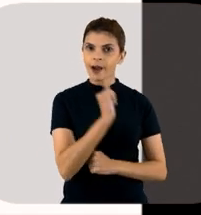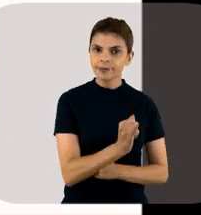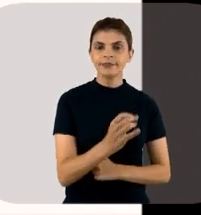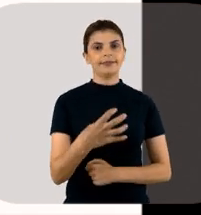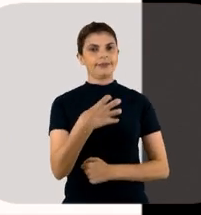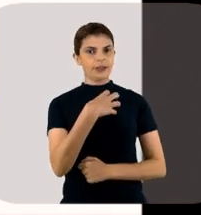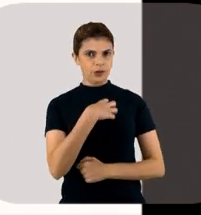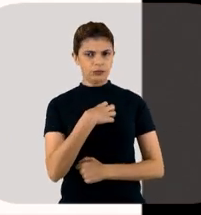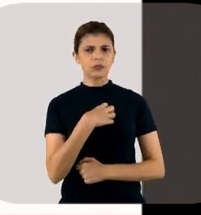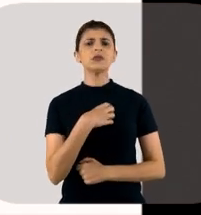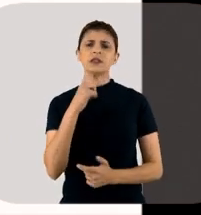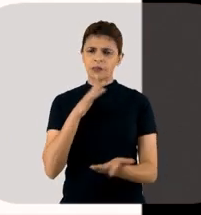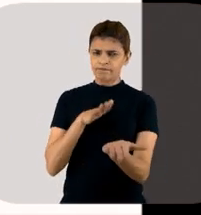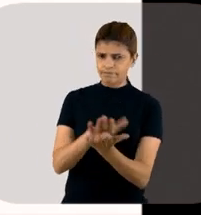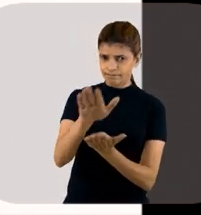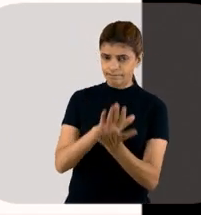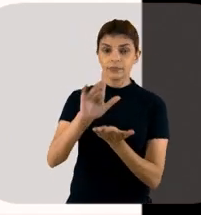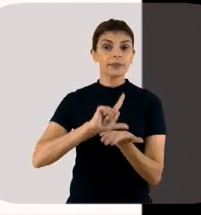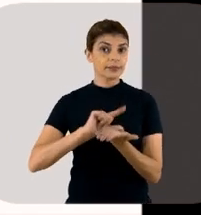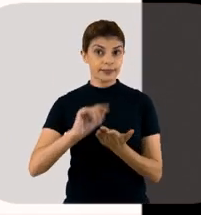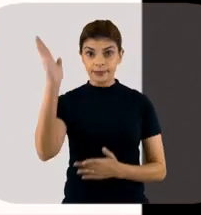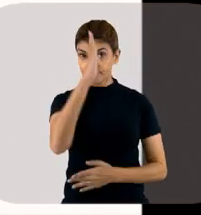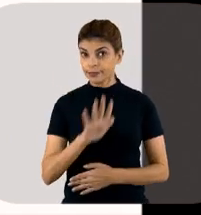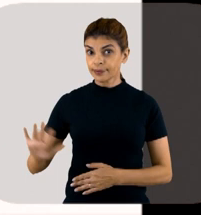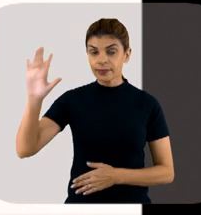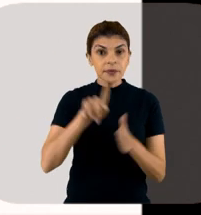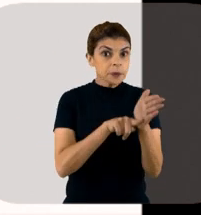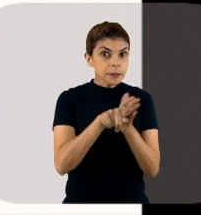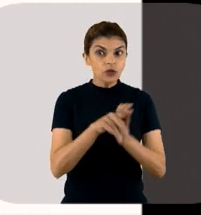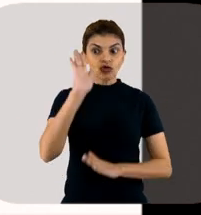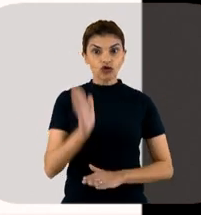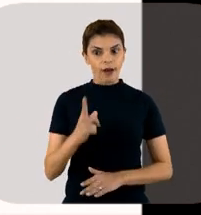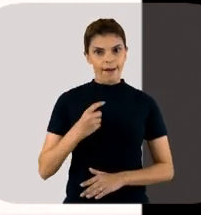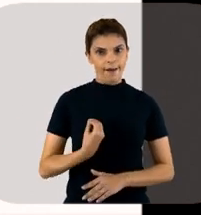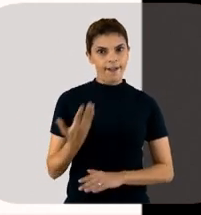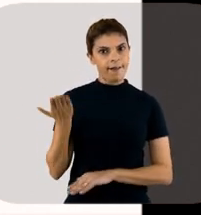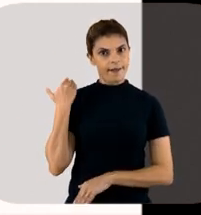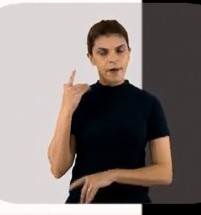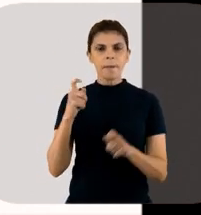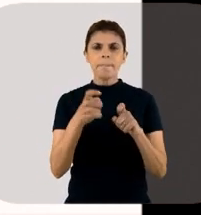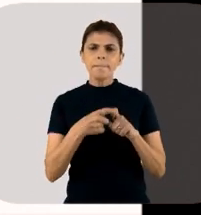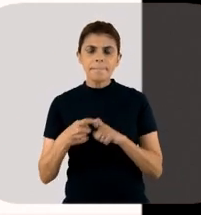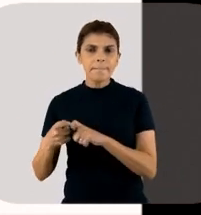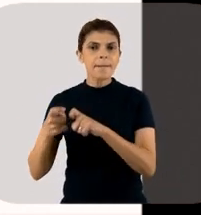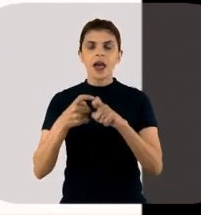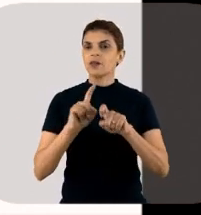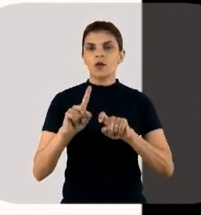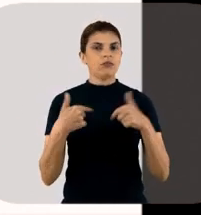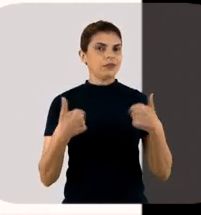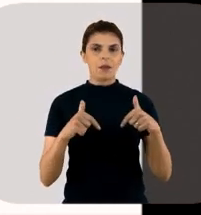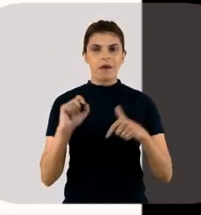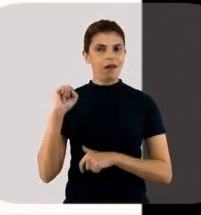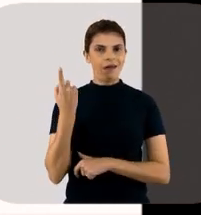Tem trabalhos no Brasil mostrando que pesquisas feitas de médicos não